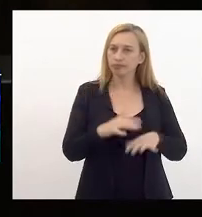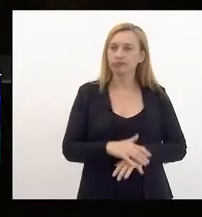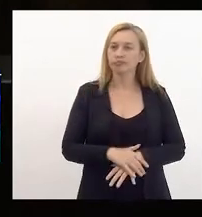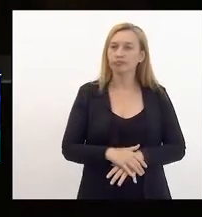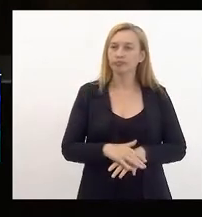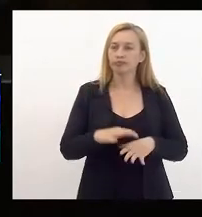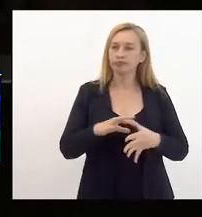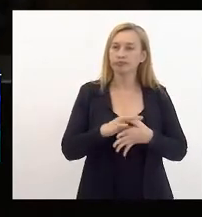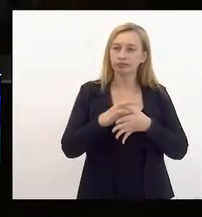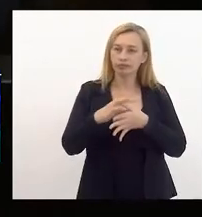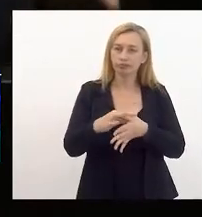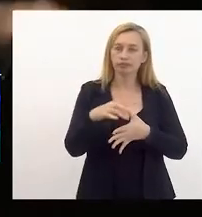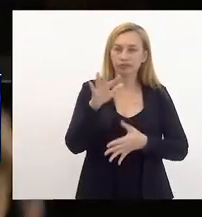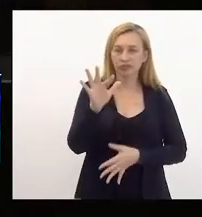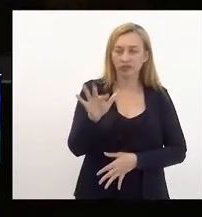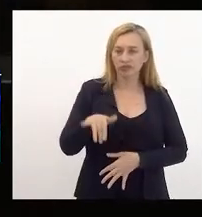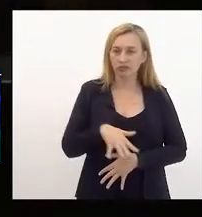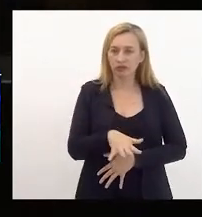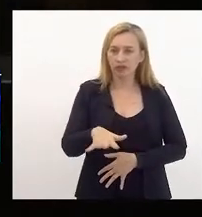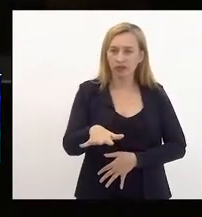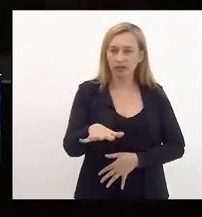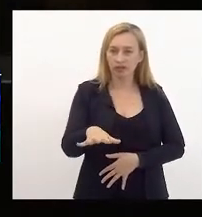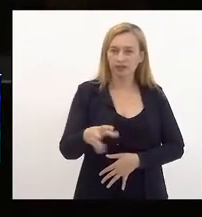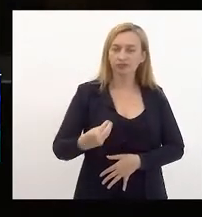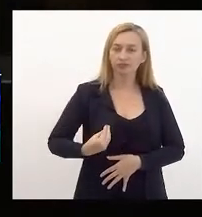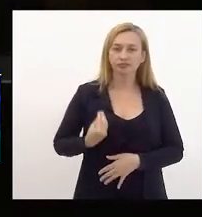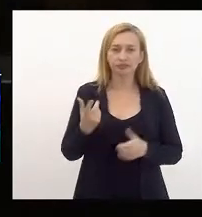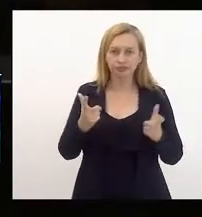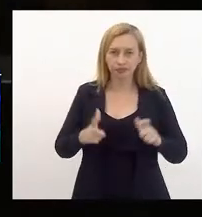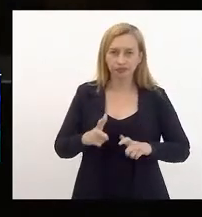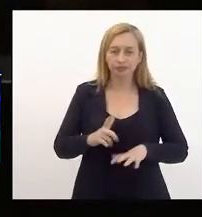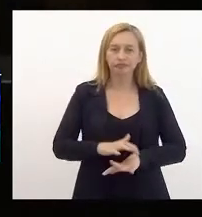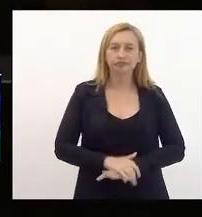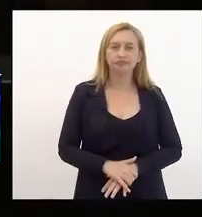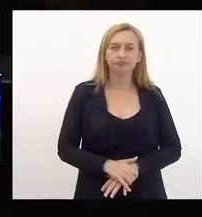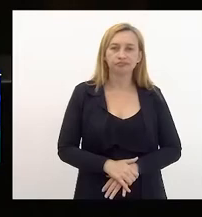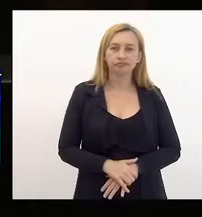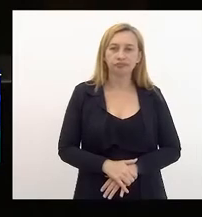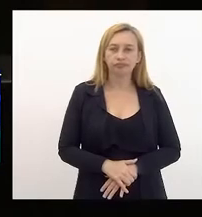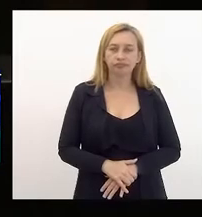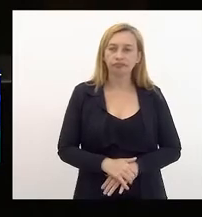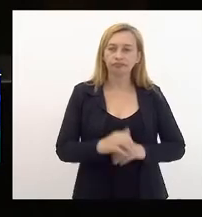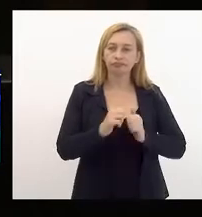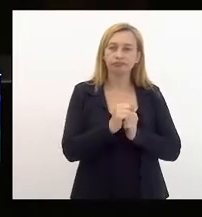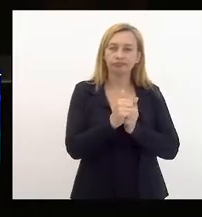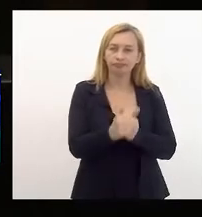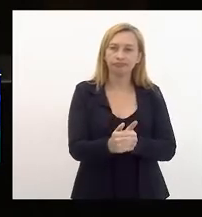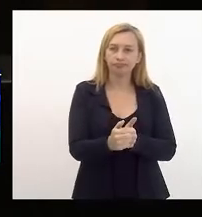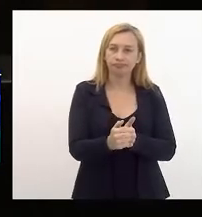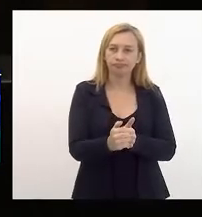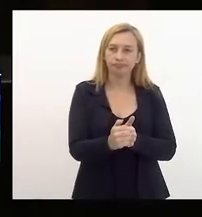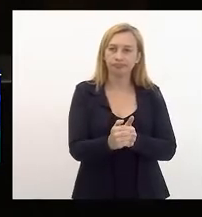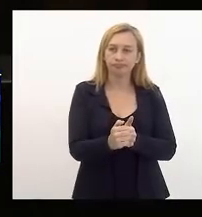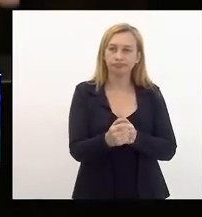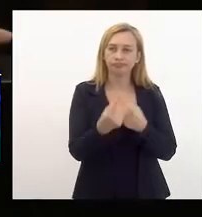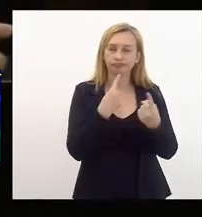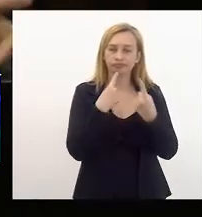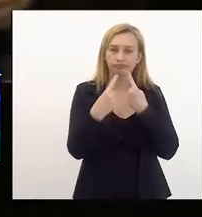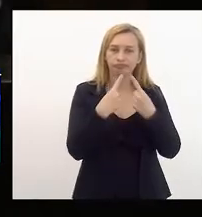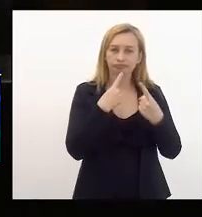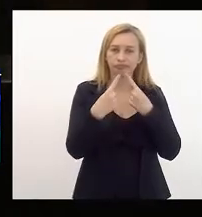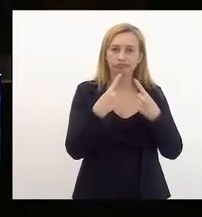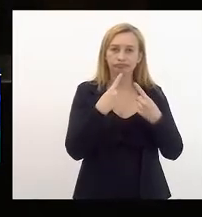lideranças de favela que estão presentes neste momento, acompanhando esta discussão